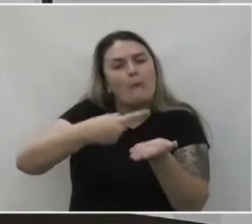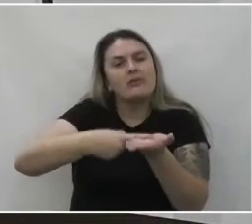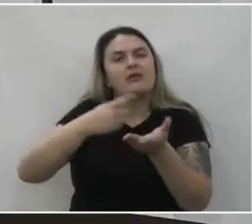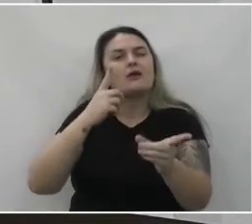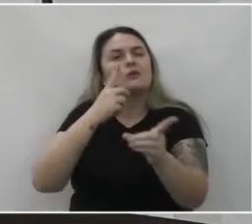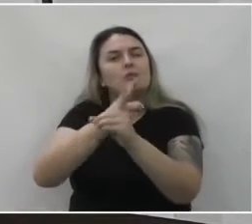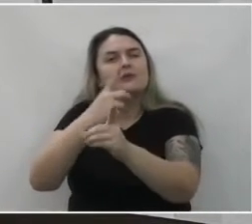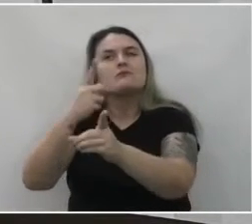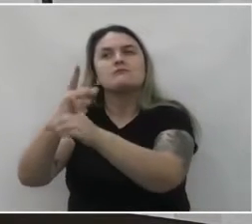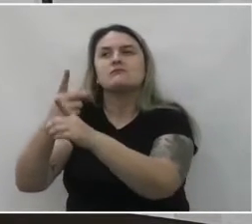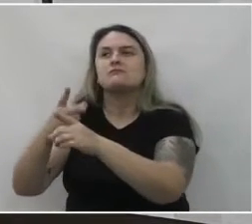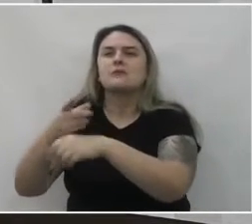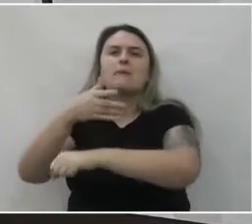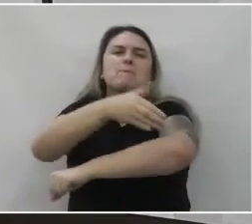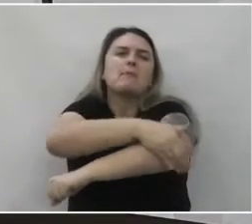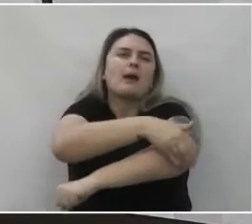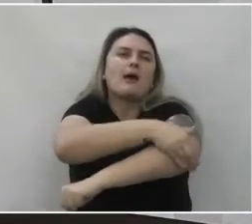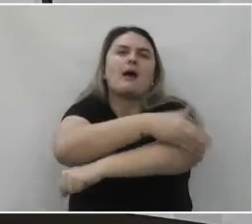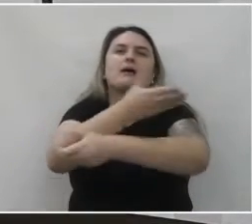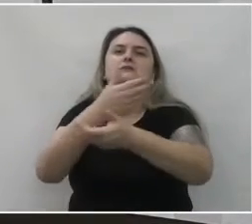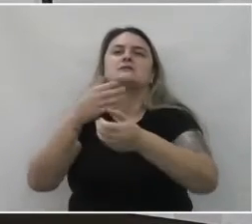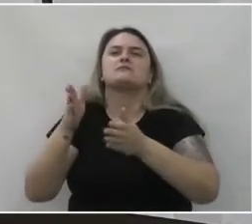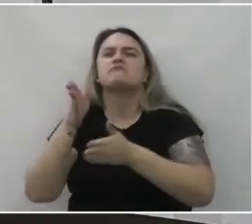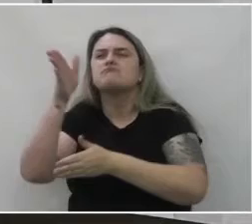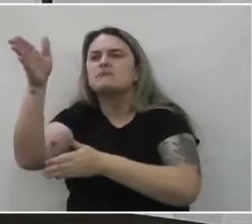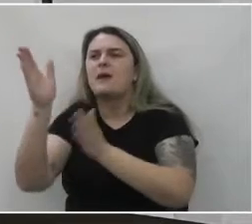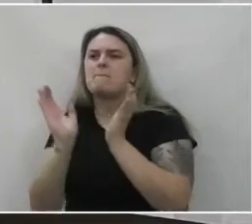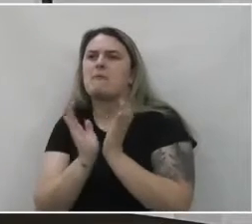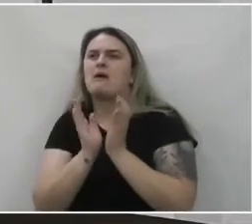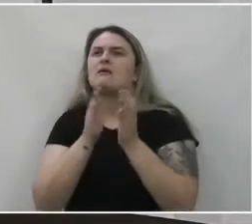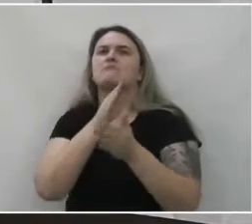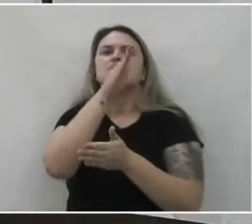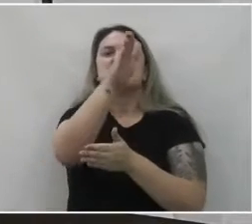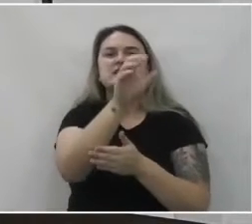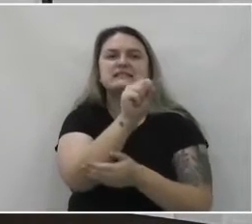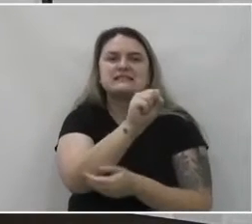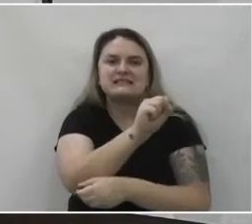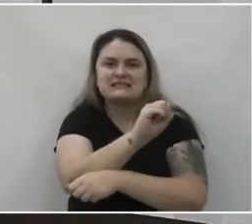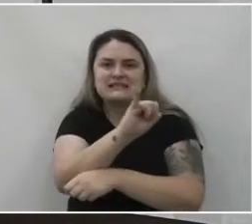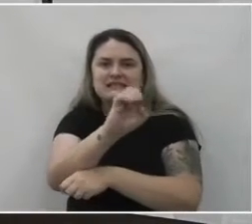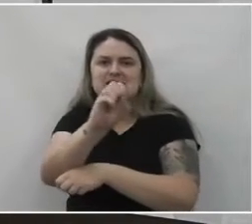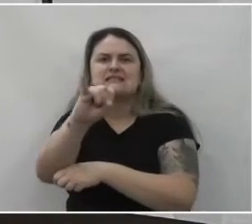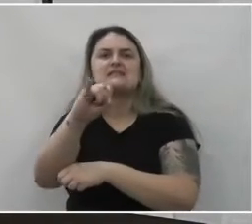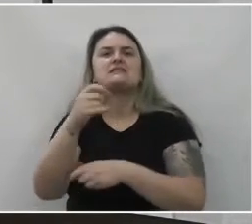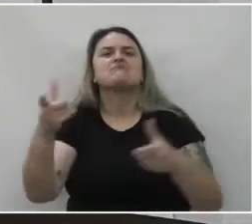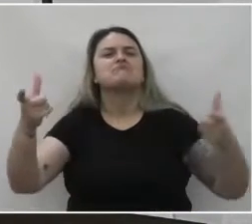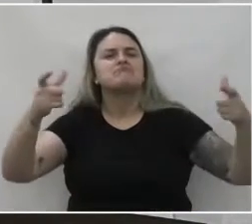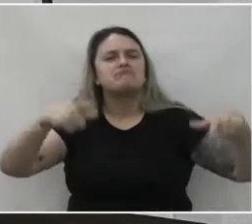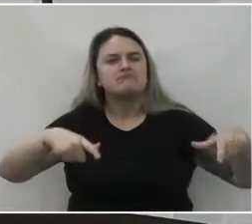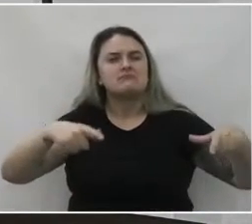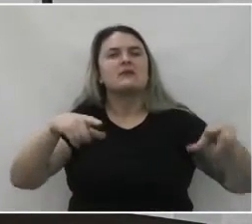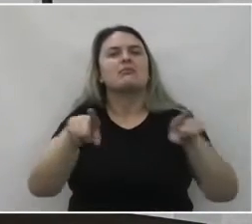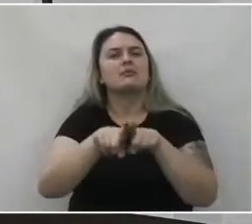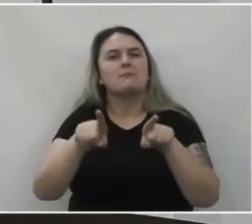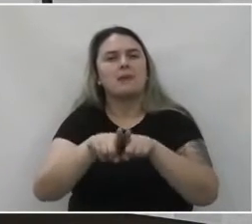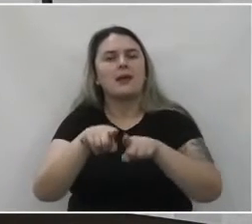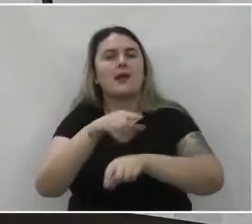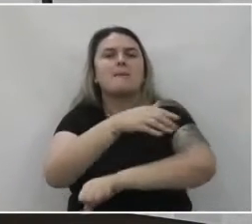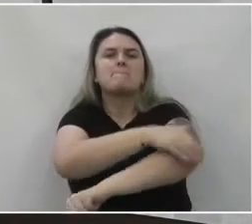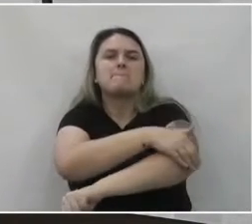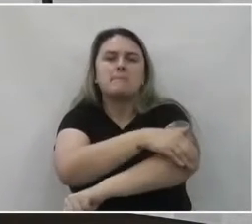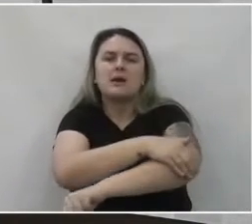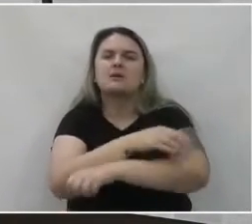ser em lugares públicos, como os APAES, o SESI, o campo do Antioquo Pereira, a praça do Expedicionário,